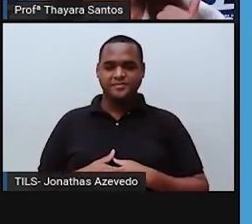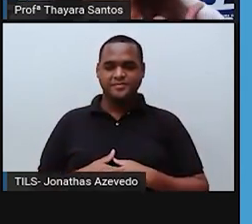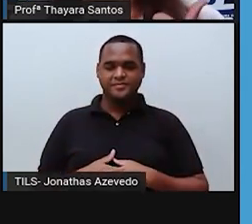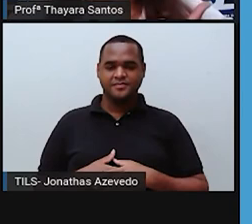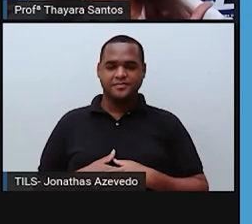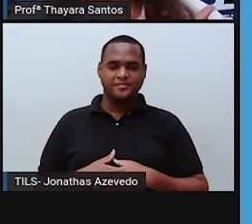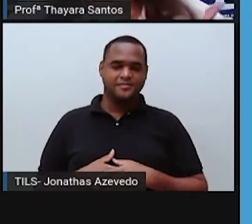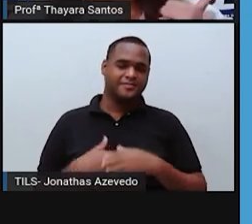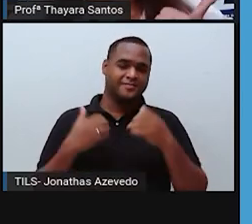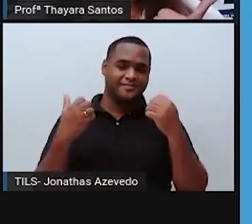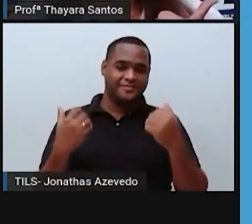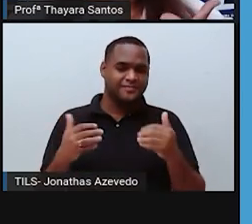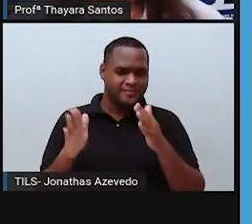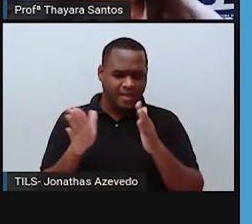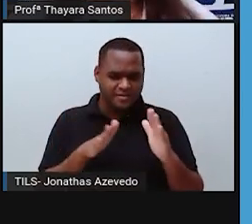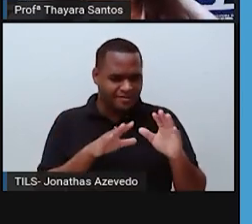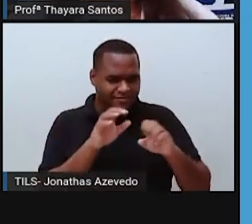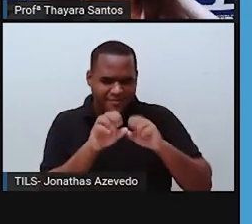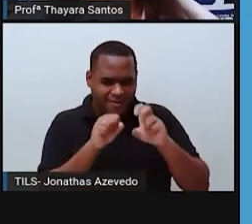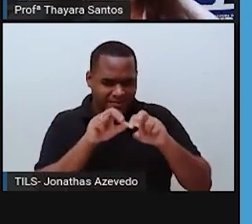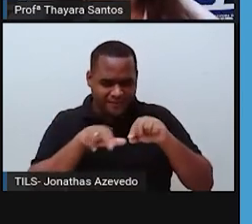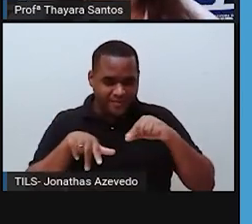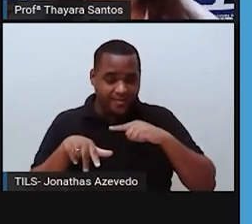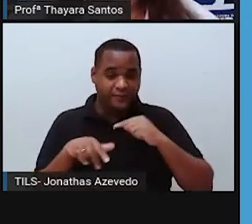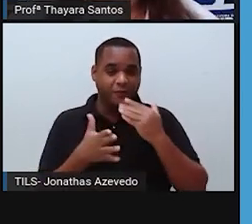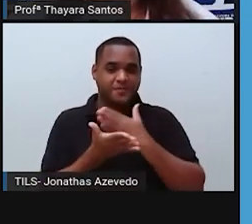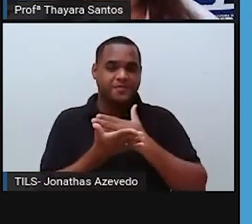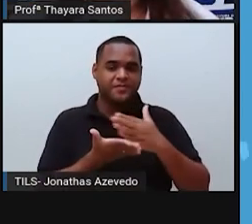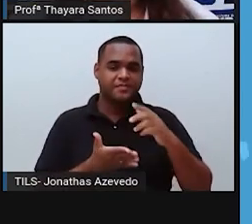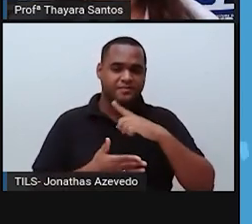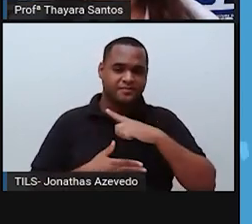E aí, gente, pegaram? Então, vamos começar.